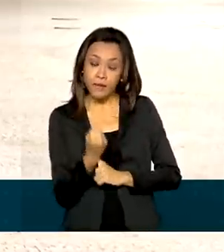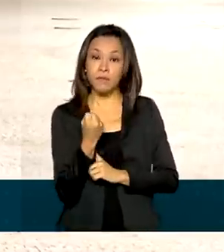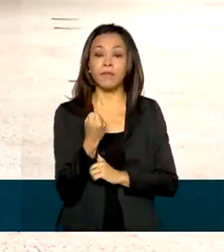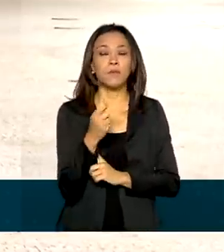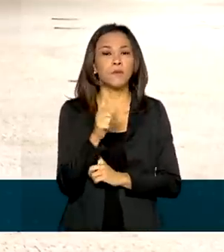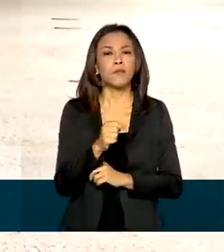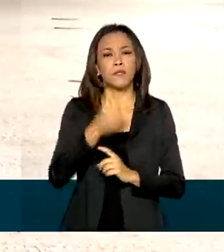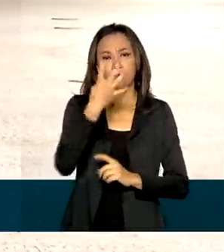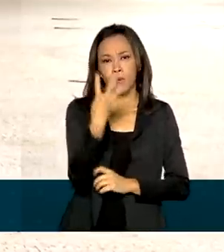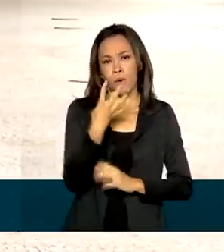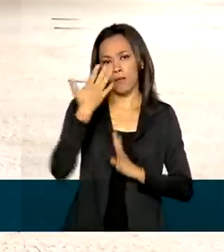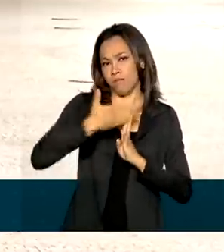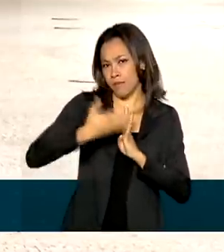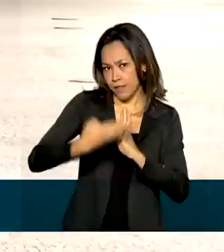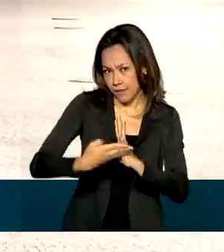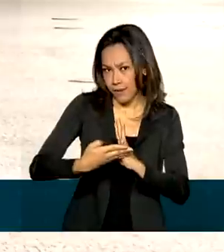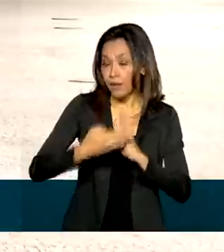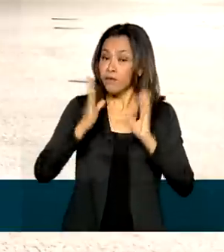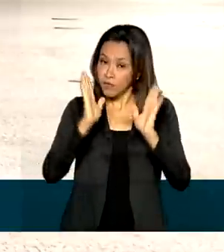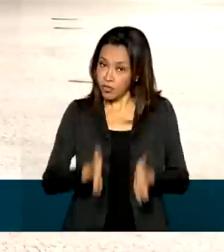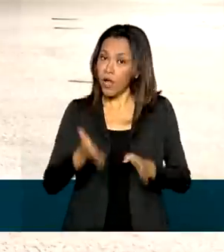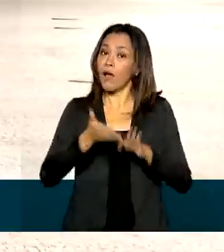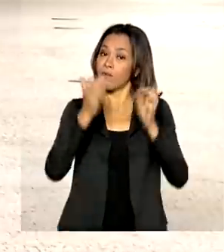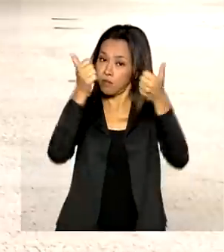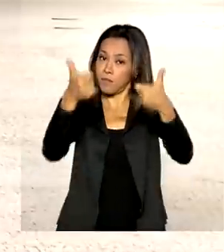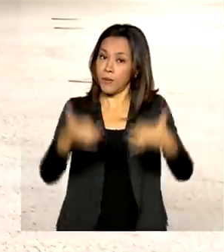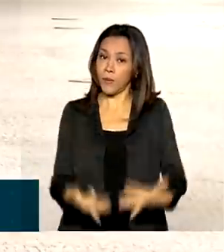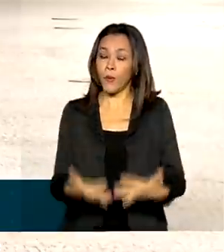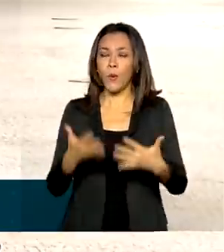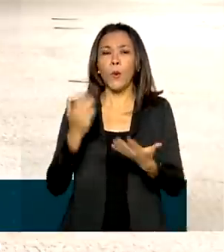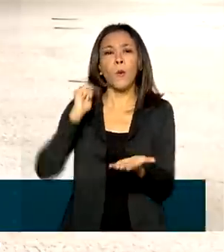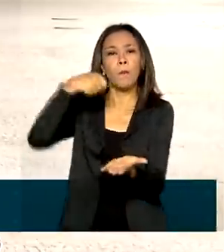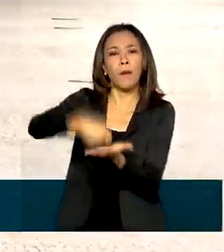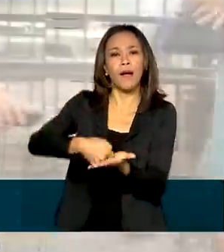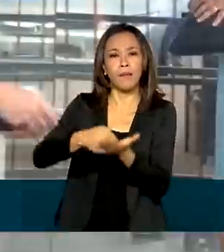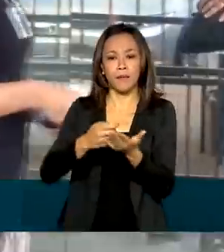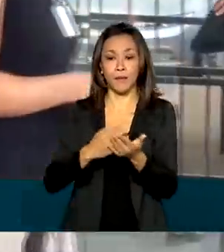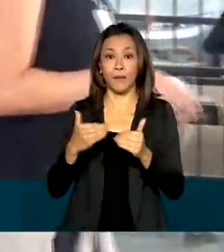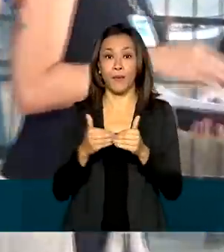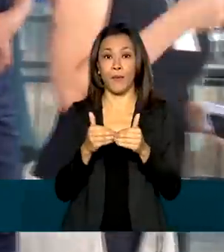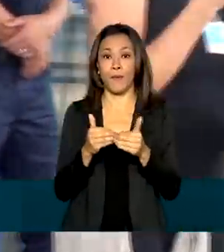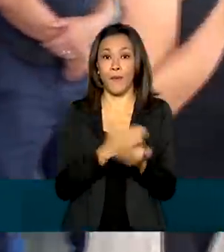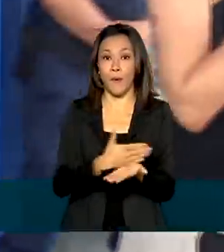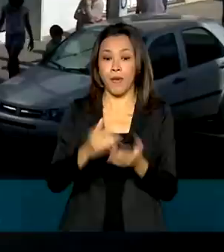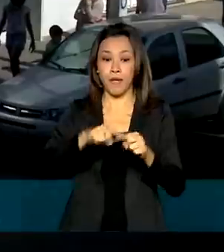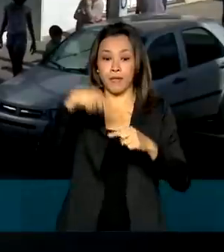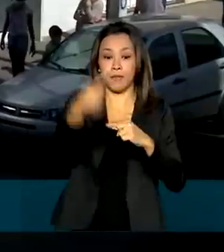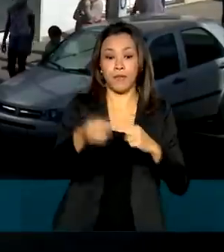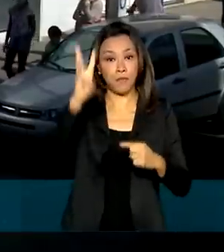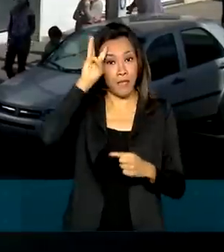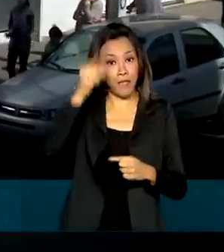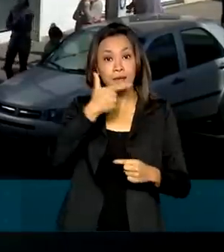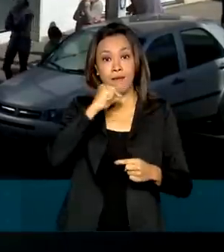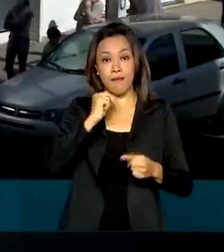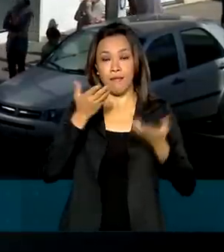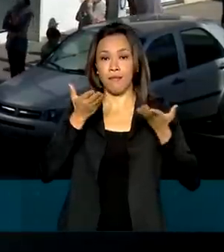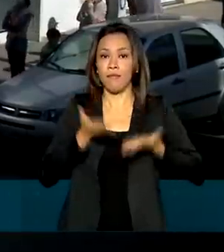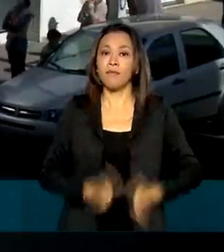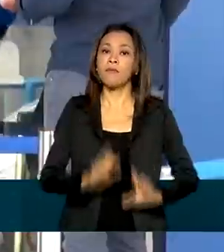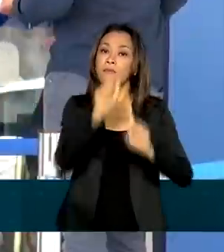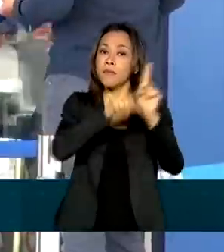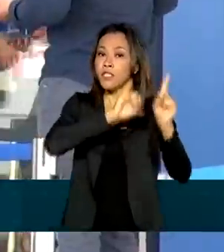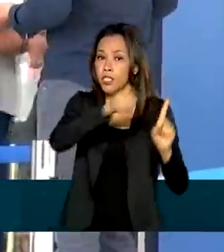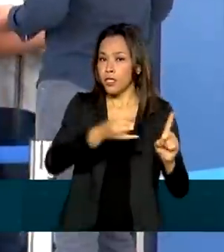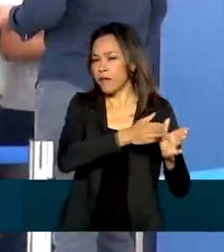aí das quatro parcelas previstas. E como você disse, Renata, o pagamento já começa na próxima terça-feira para os nascidos em janeiro e o cronograma